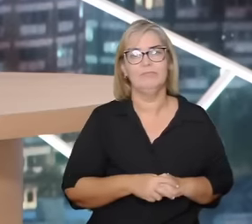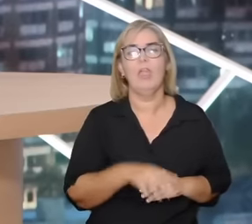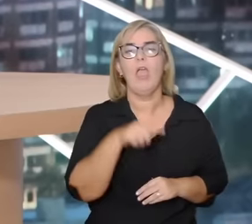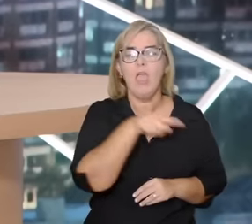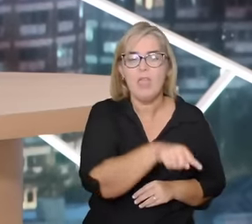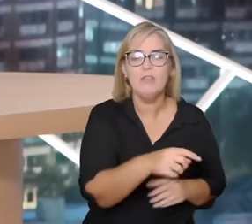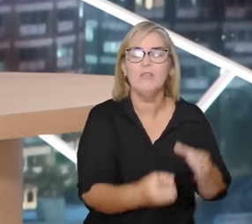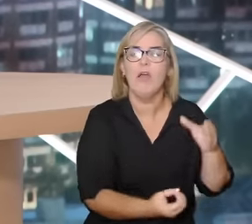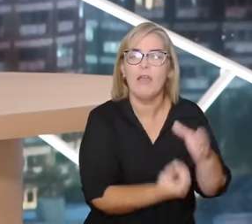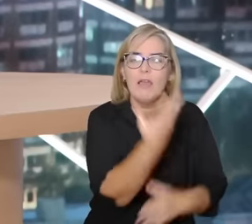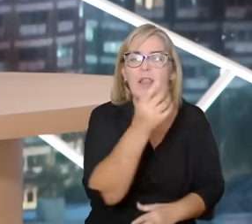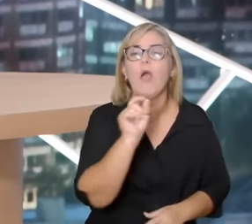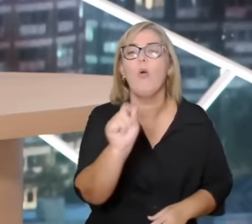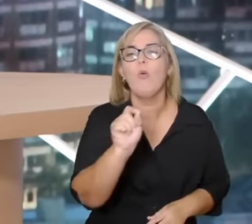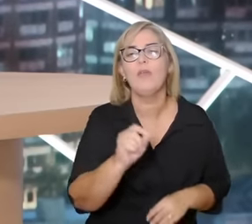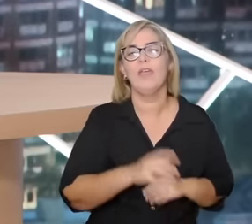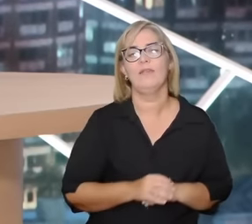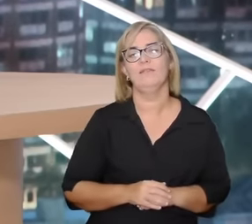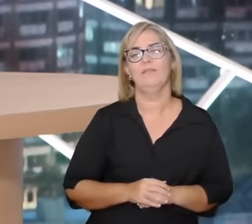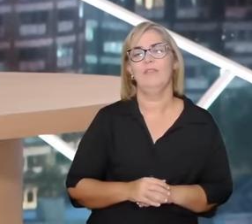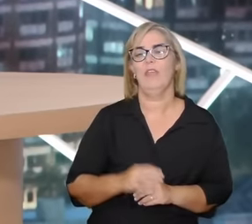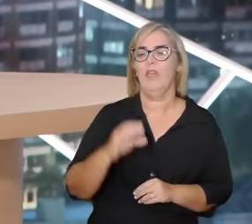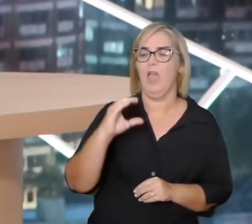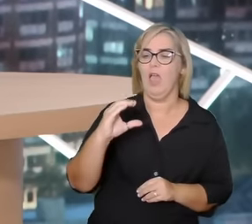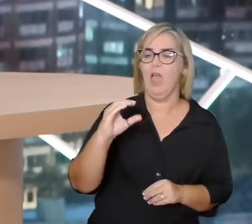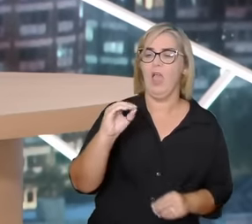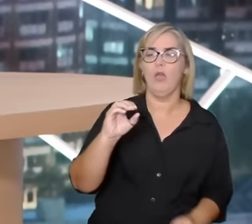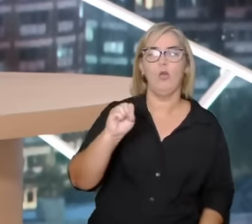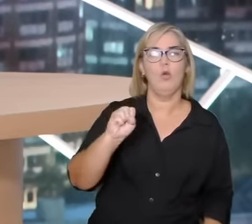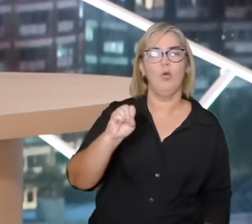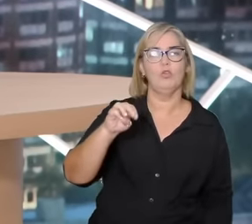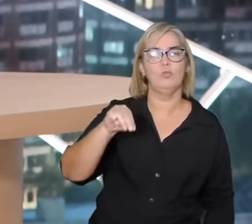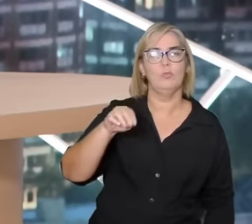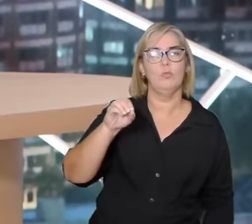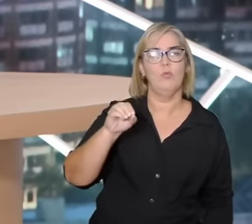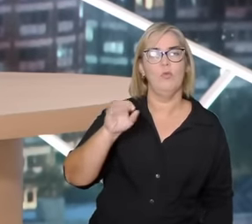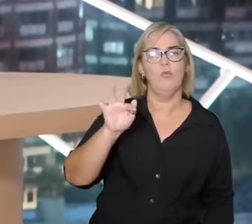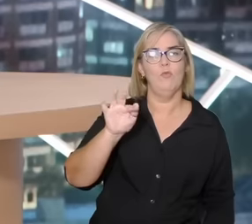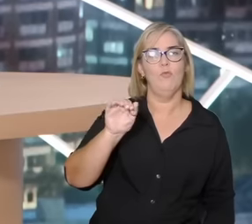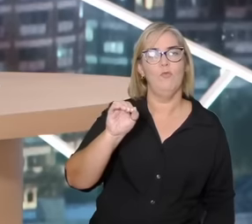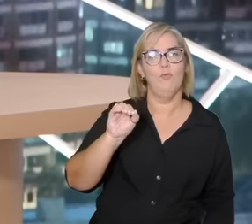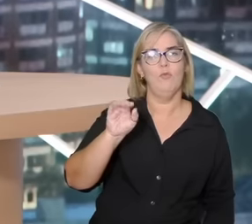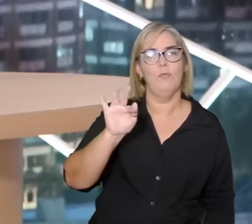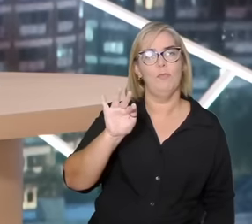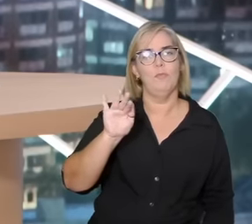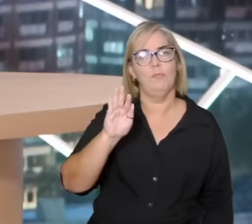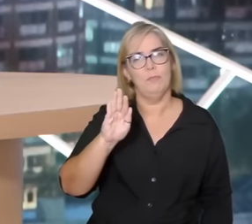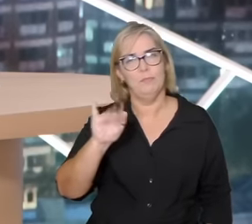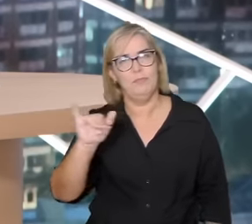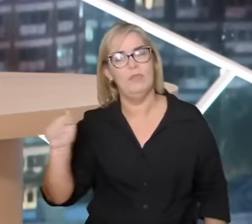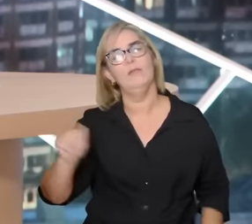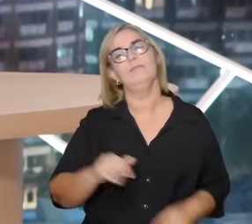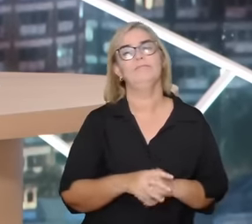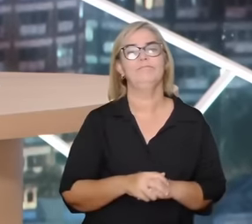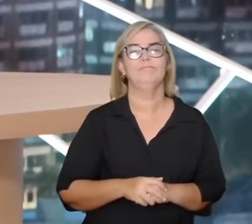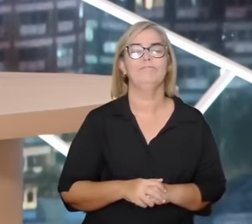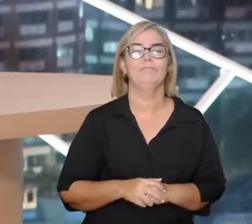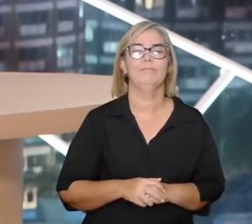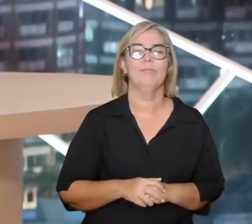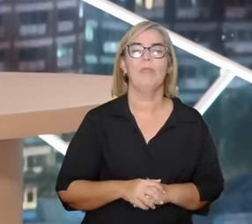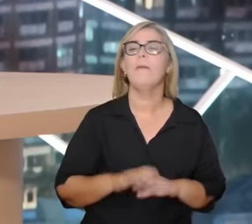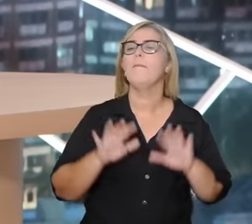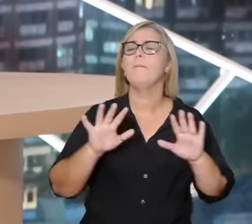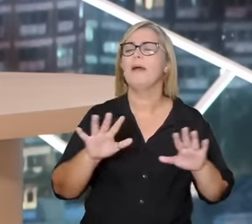hipervigilância medo precisamos nos proteger agora a cosmofilia não é da ordem de um paraíso